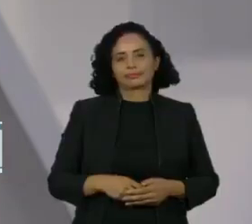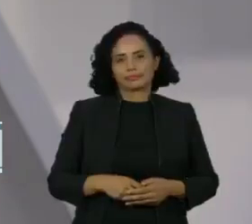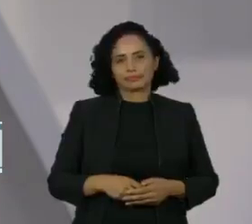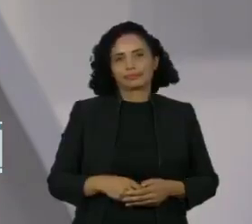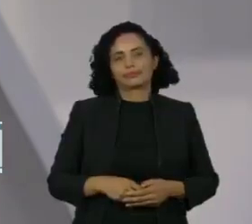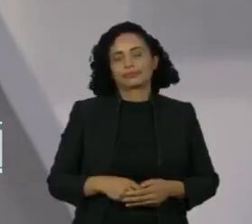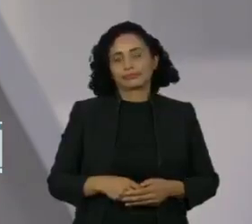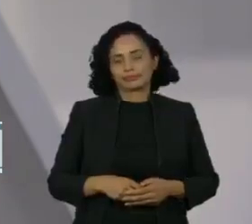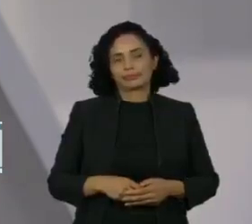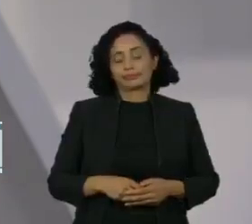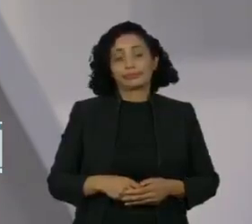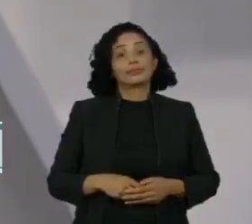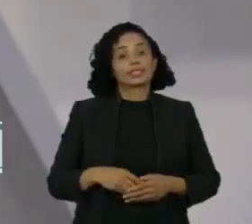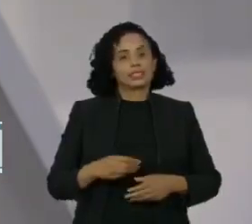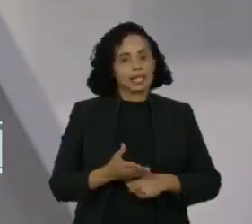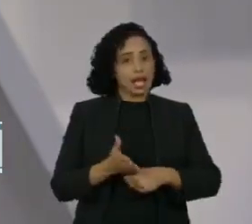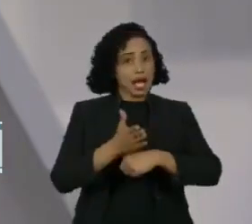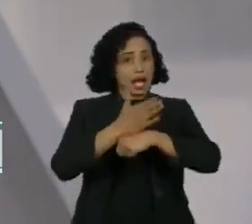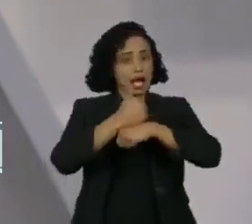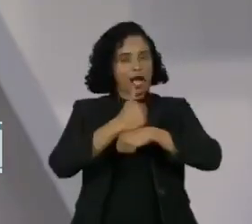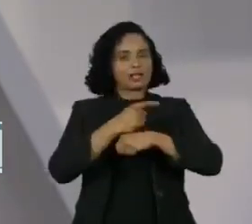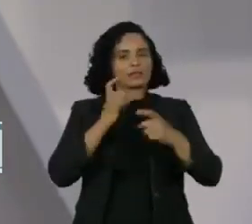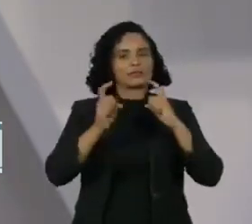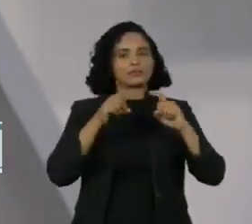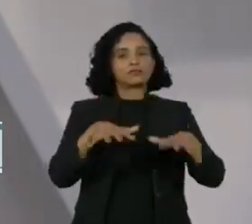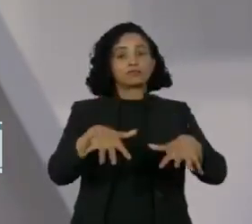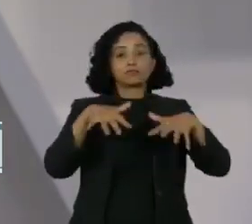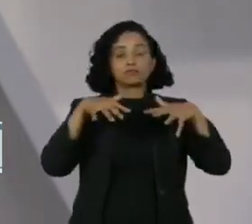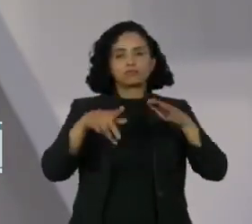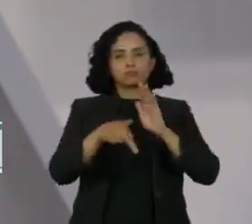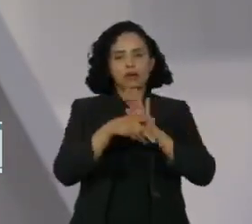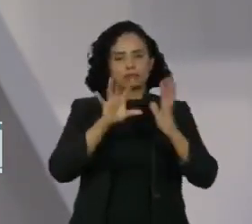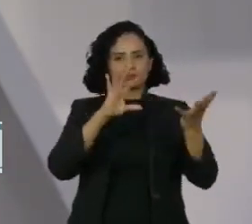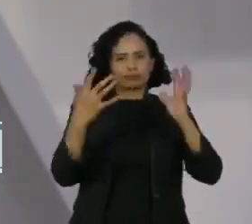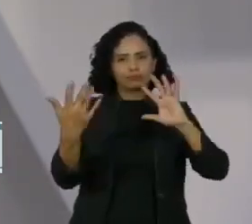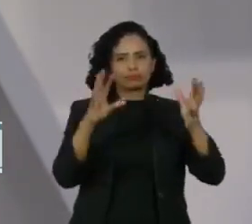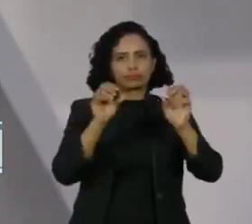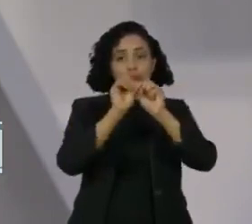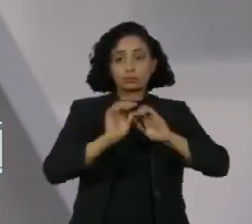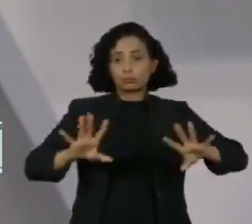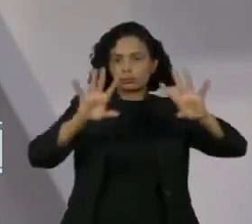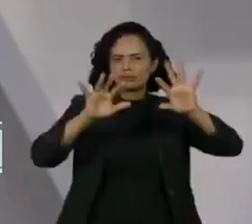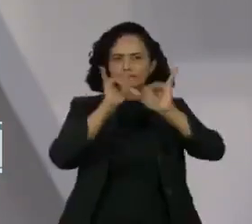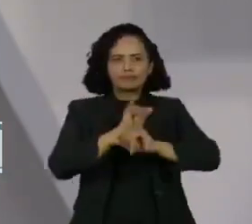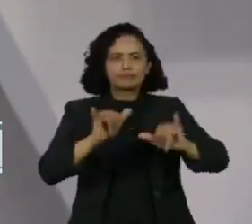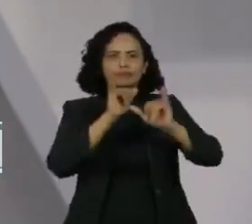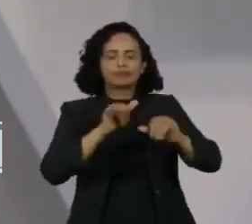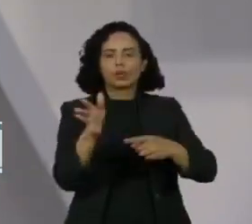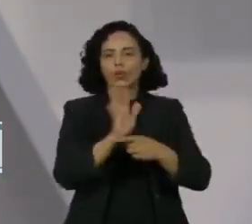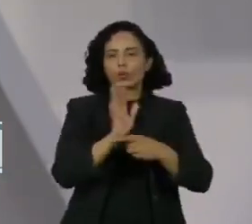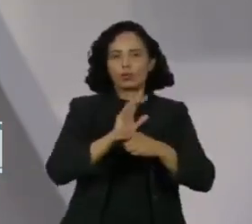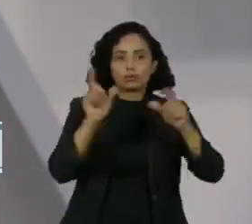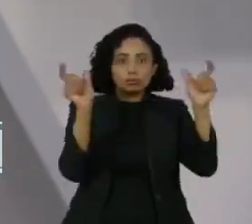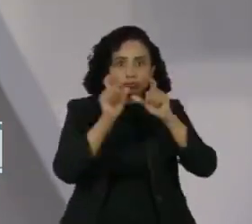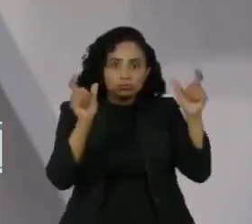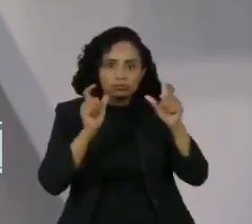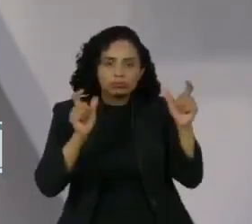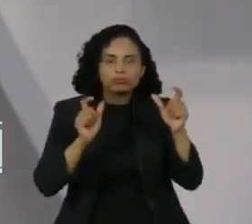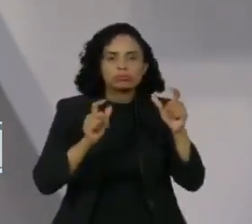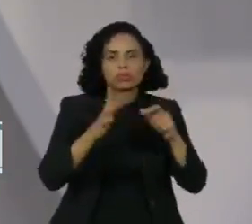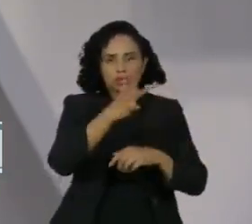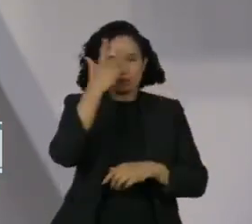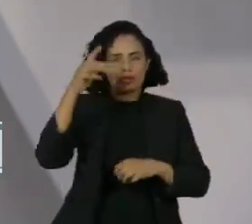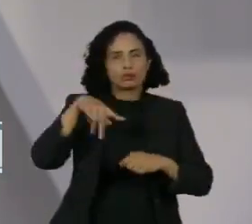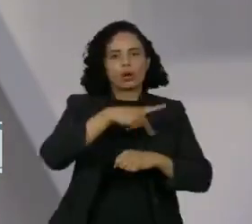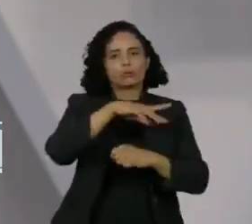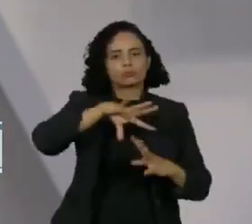As vésperas da nova cúpula do clima, as Nações Unidas divulgaram um vídeo de alerta para a comunidade internacional.